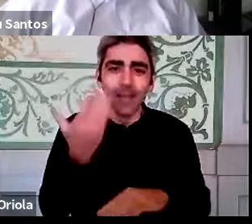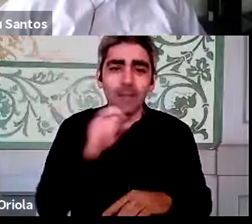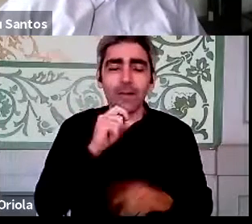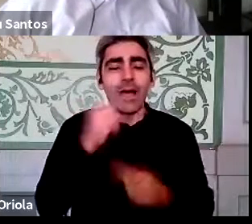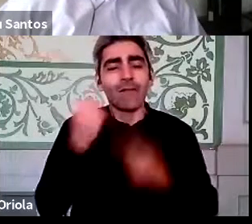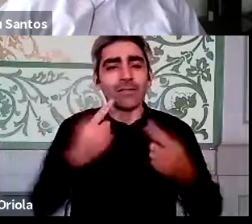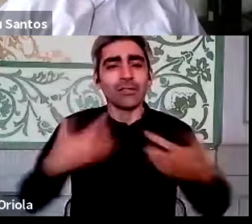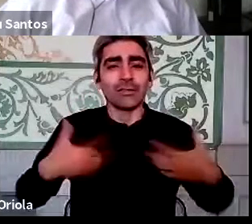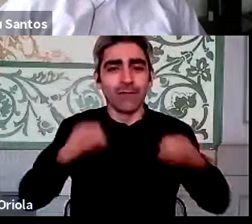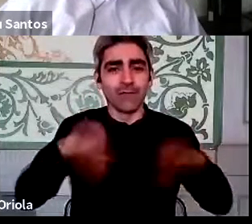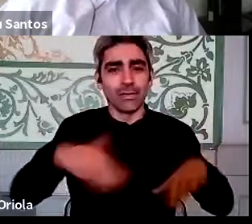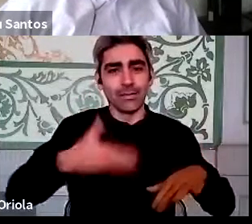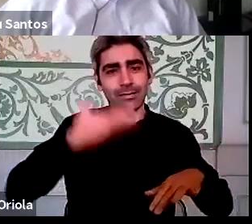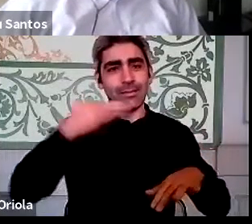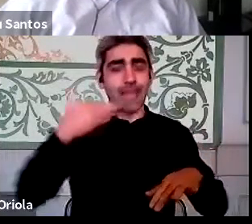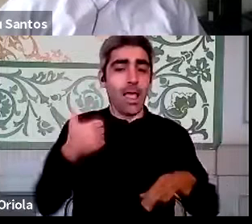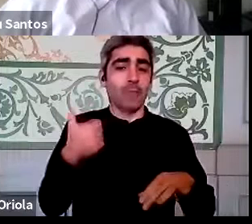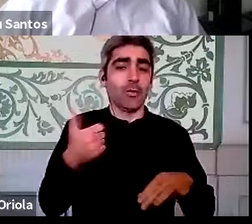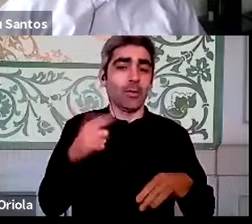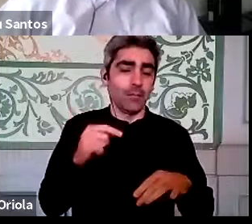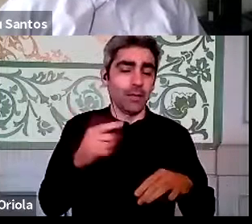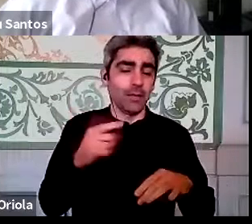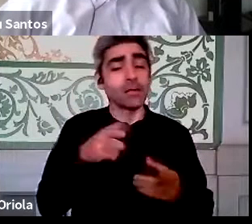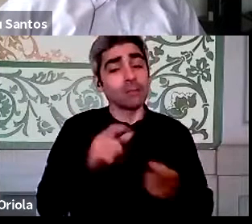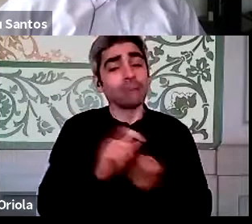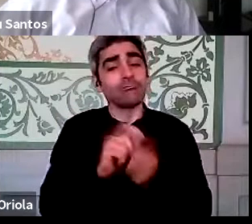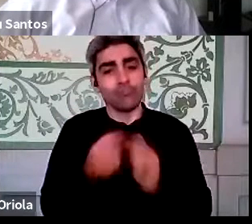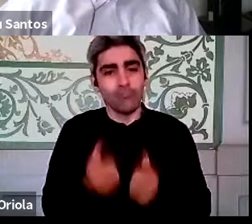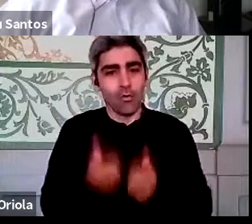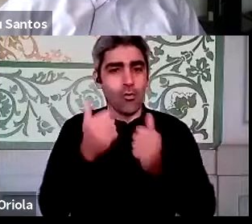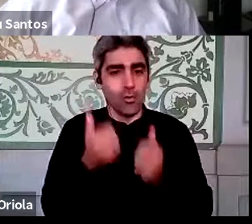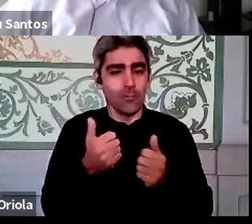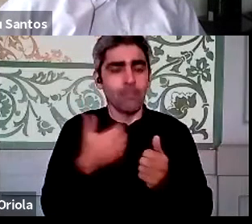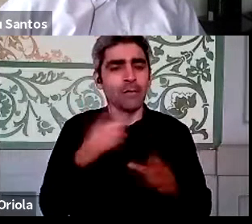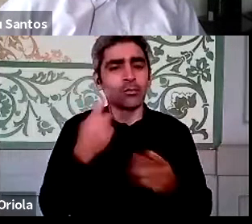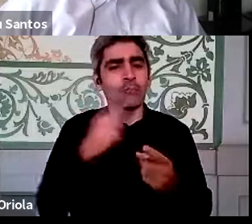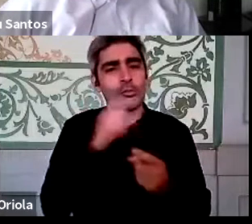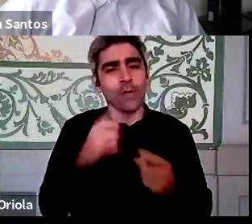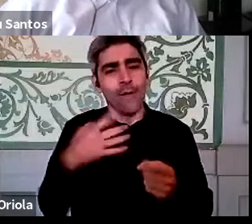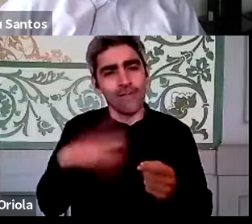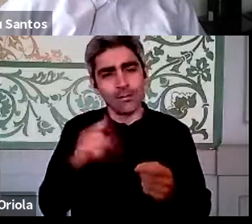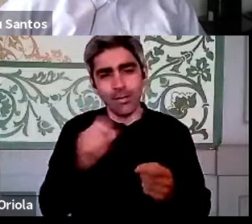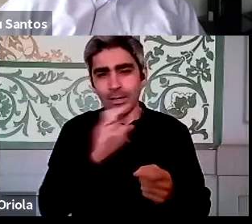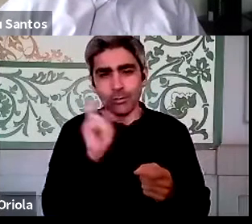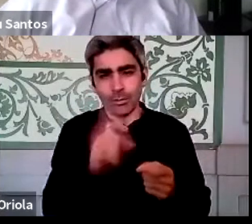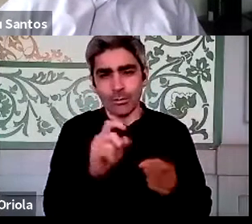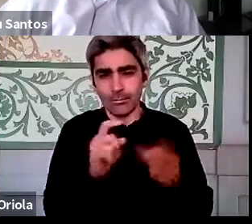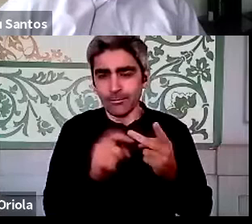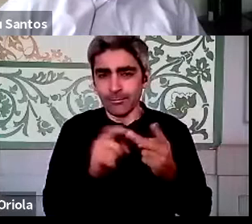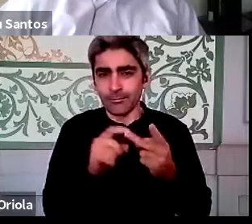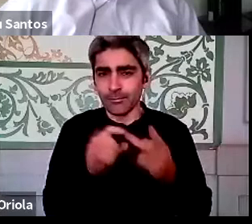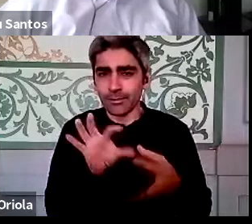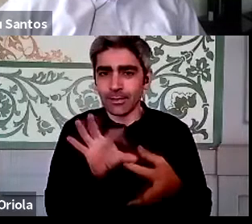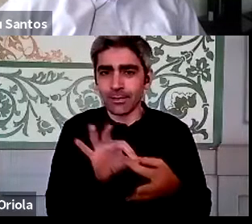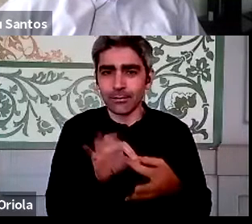às sextas-feiras relativamente cedo, e isso é que melhorou substancialmente. Mas há uma pergunta que eu não queria deixar também sem resposta, que tem a ver com